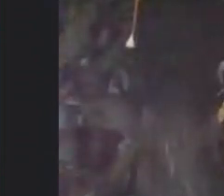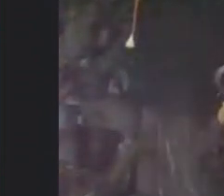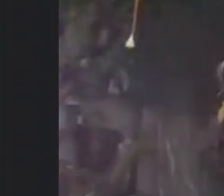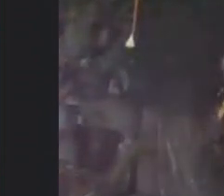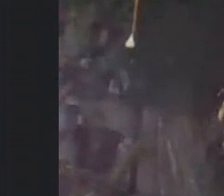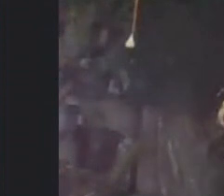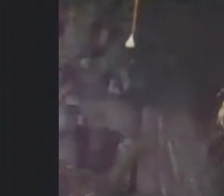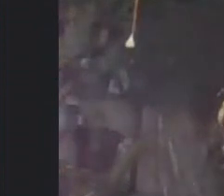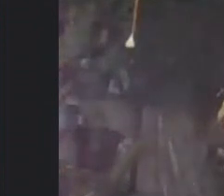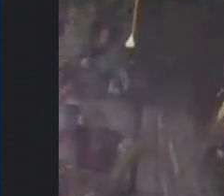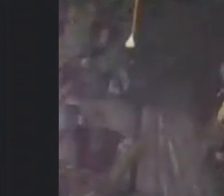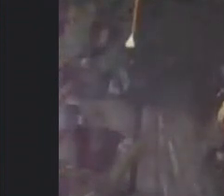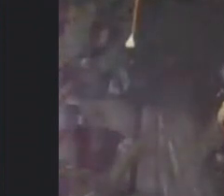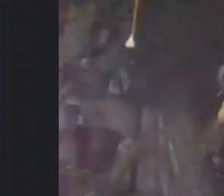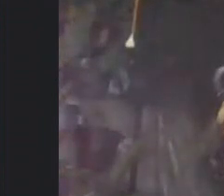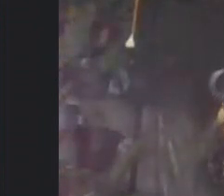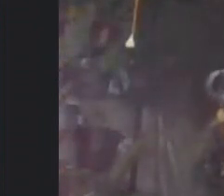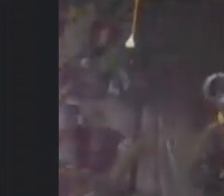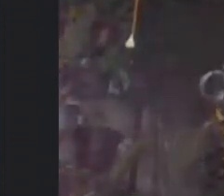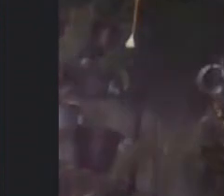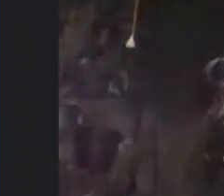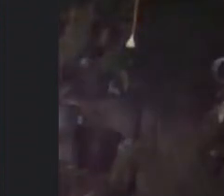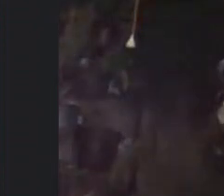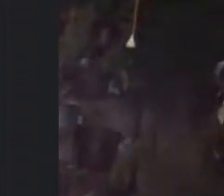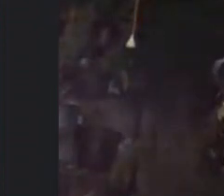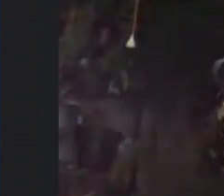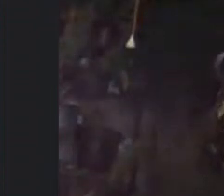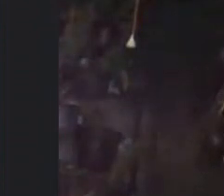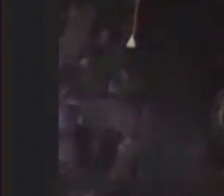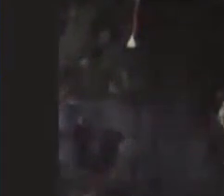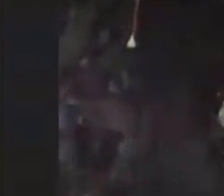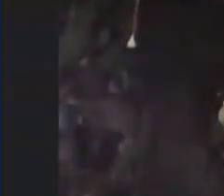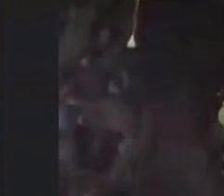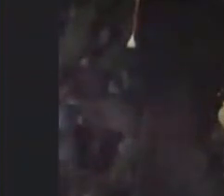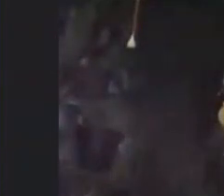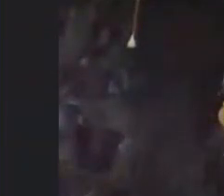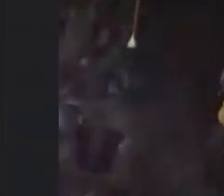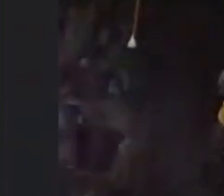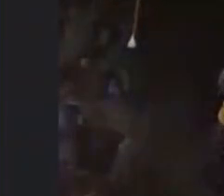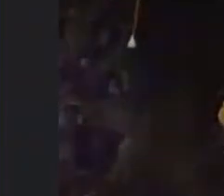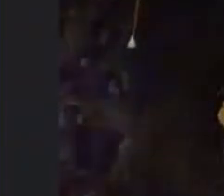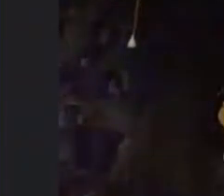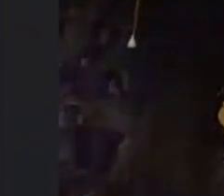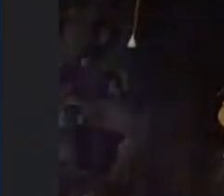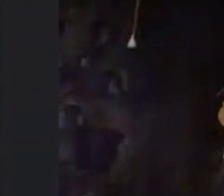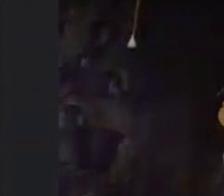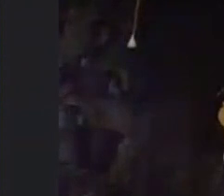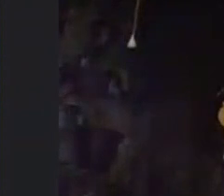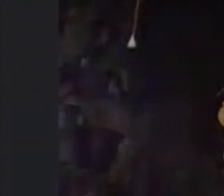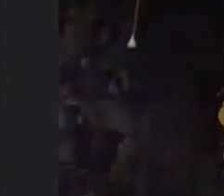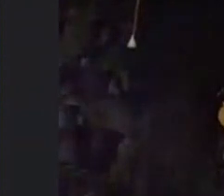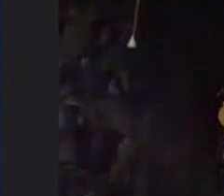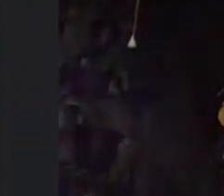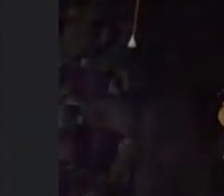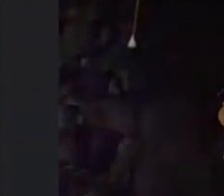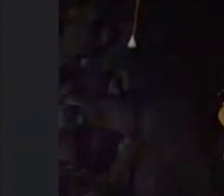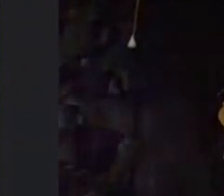foco do debate é que as bancas de heterodentificação elas excluem os brancos desfraudadores